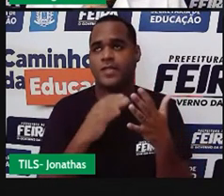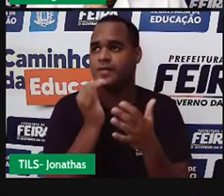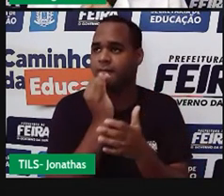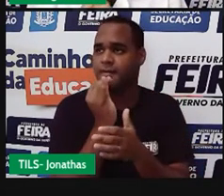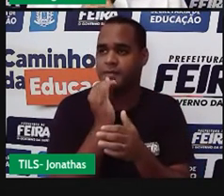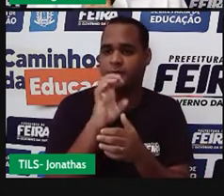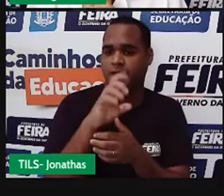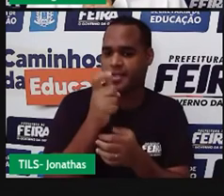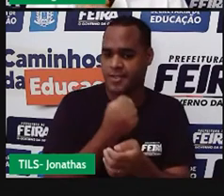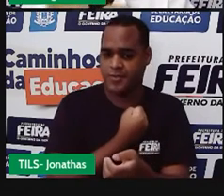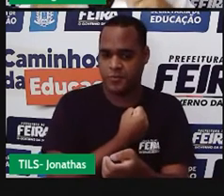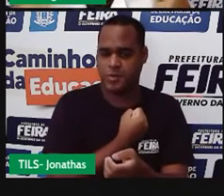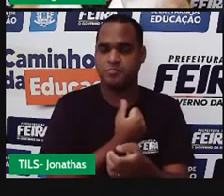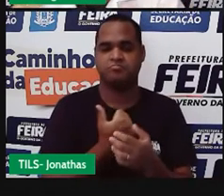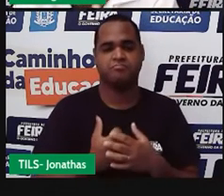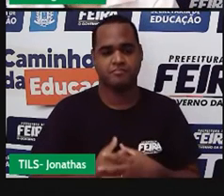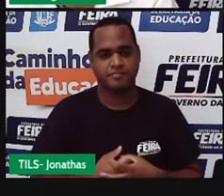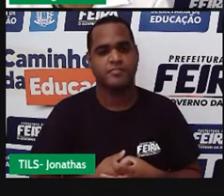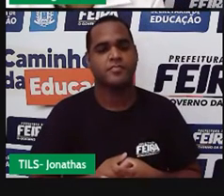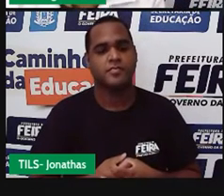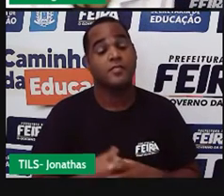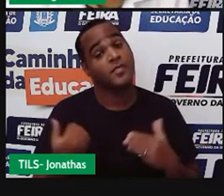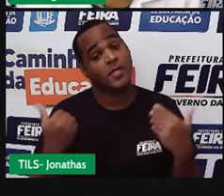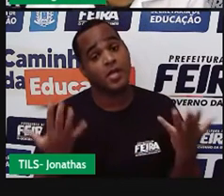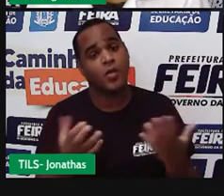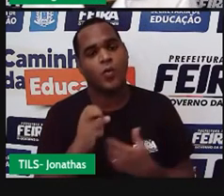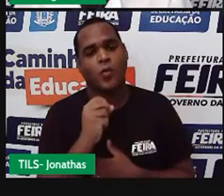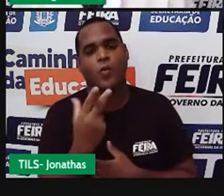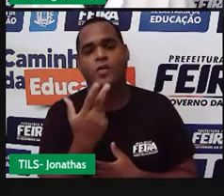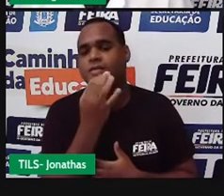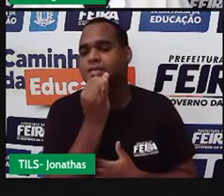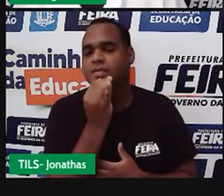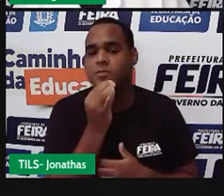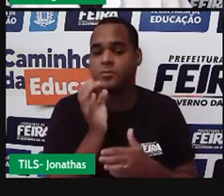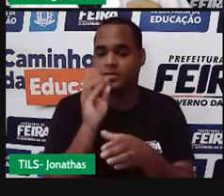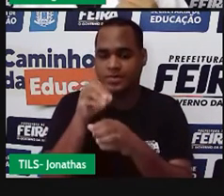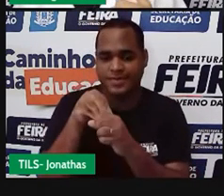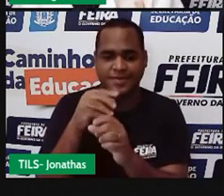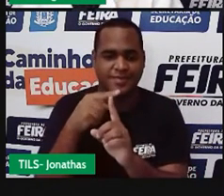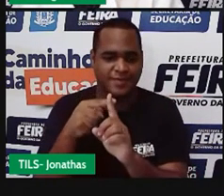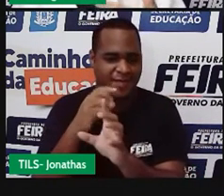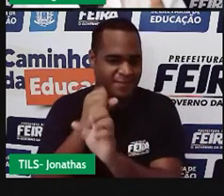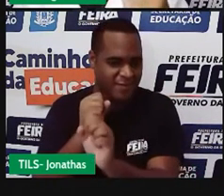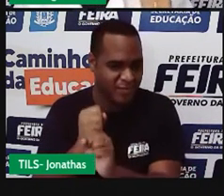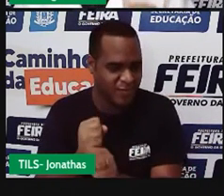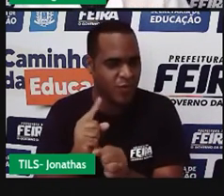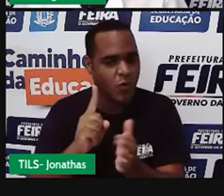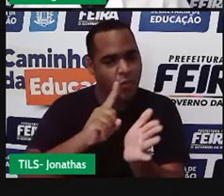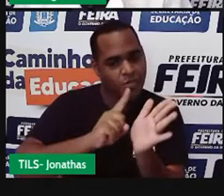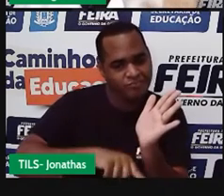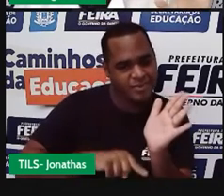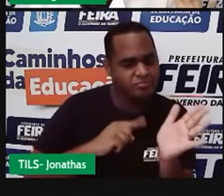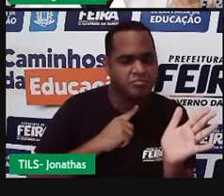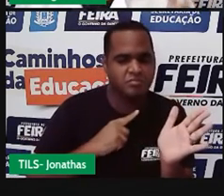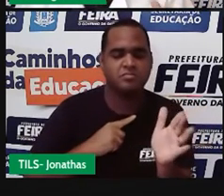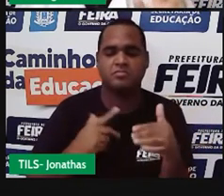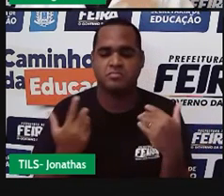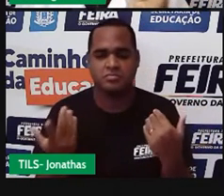expressão numérica ou se em um único cálculo você tem uma conta de mais e uma conta de menos